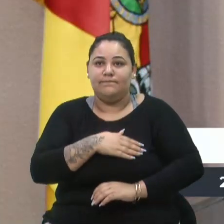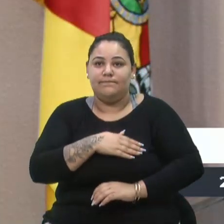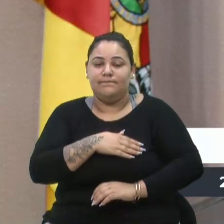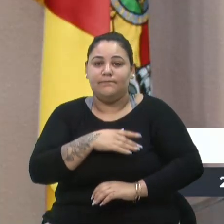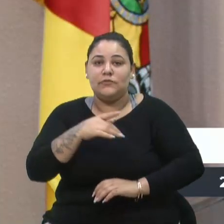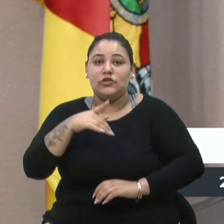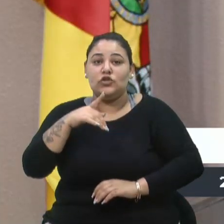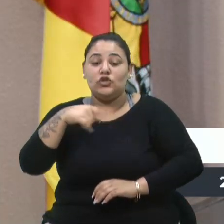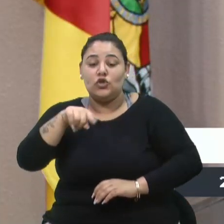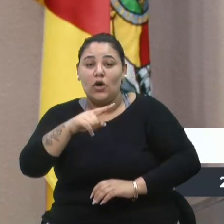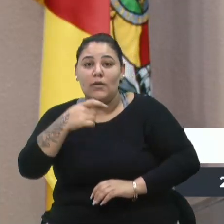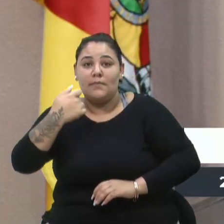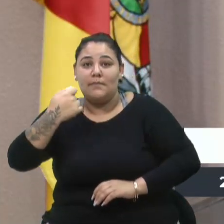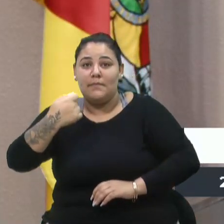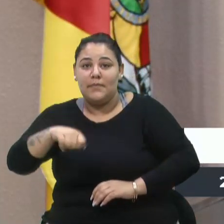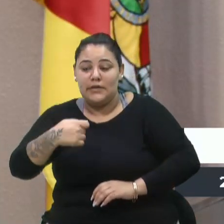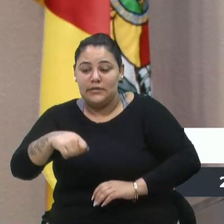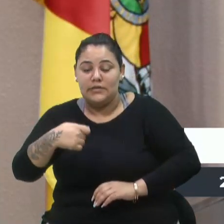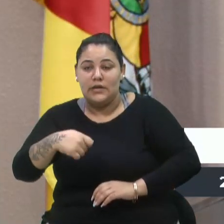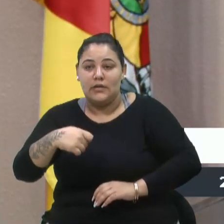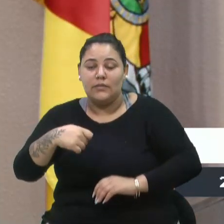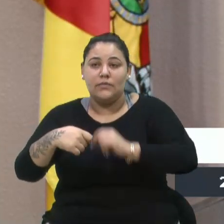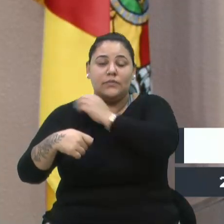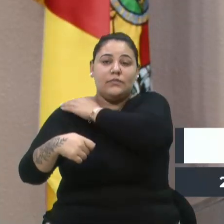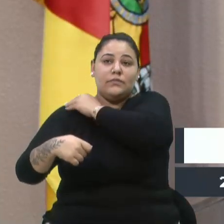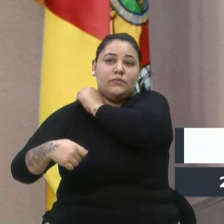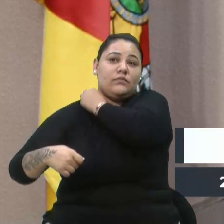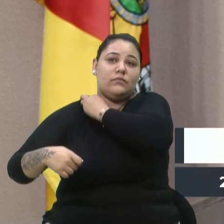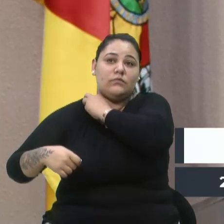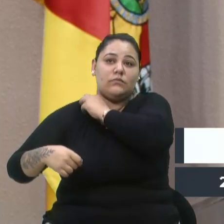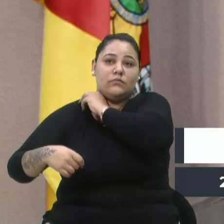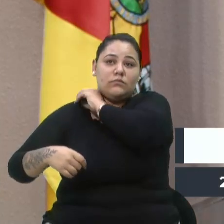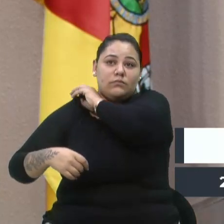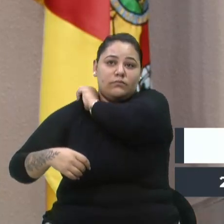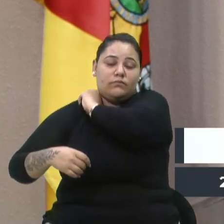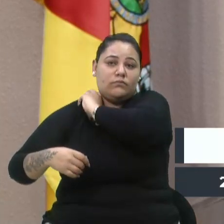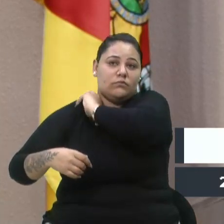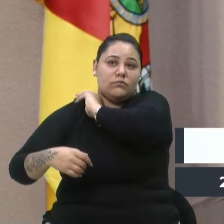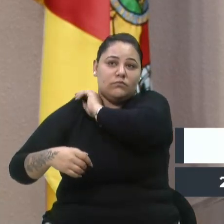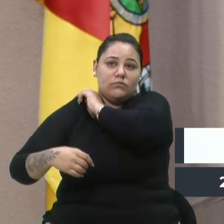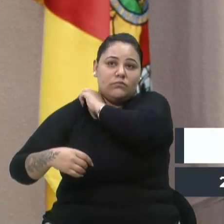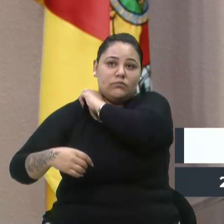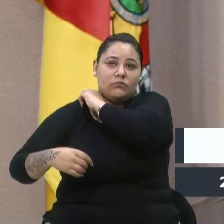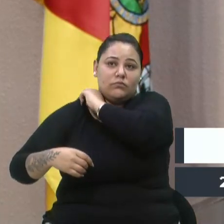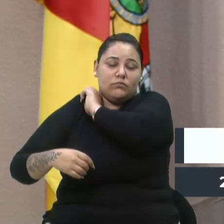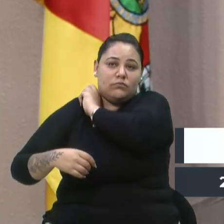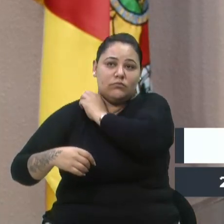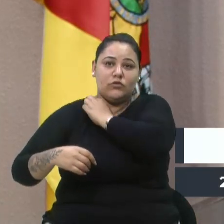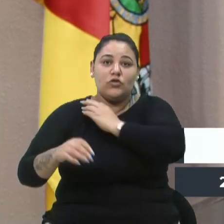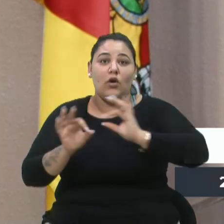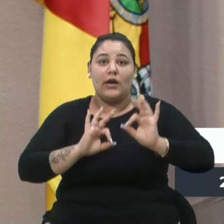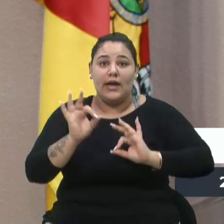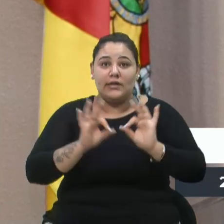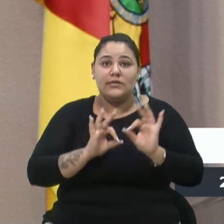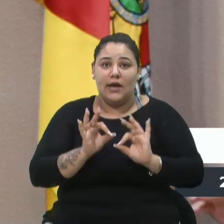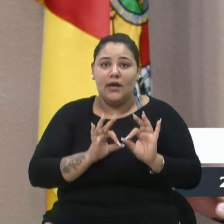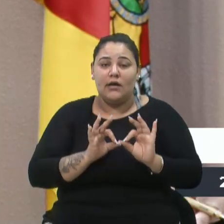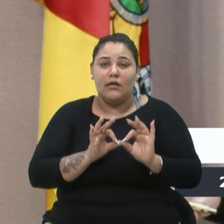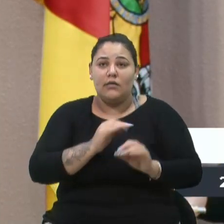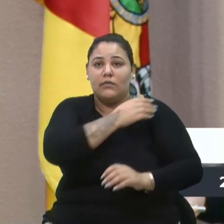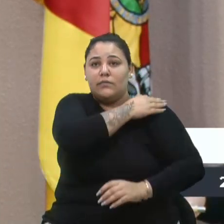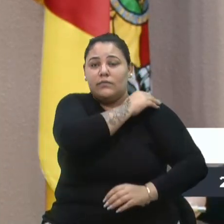Nós precisamos levantar essa bandeira dessa atualização dessa tabela SUS para que nós venhamos também condicionar